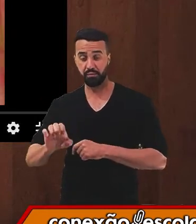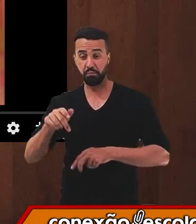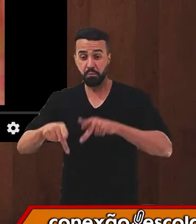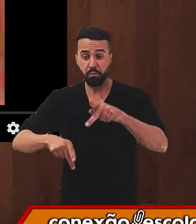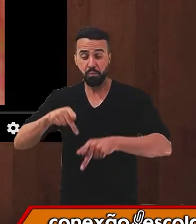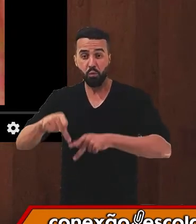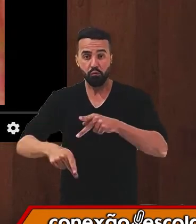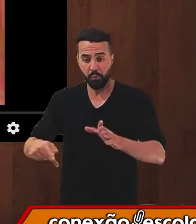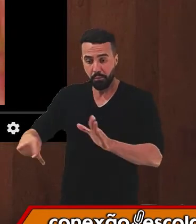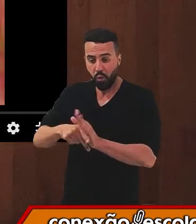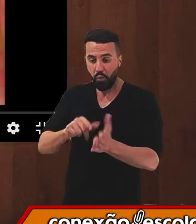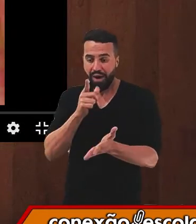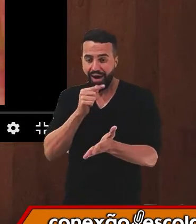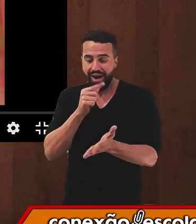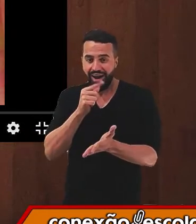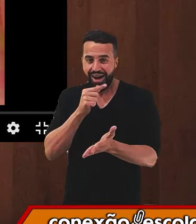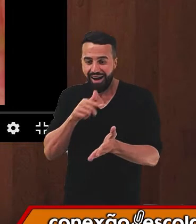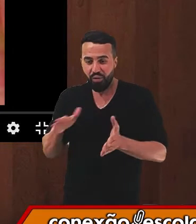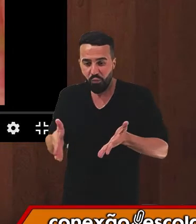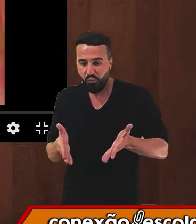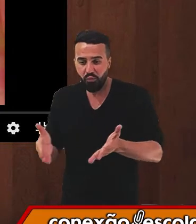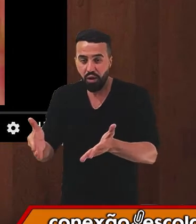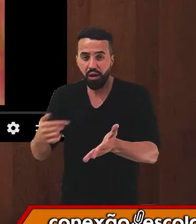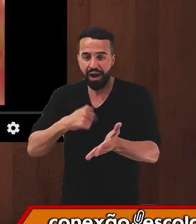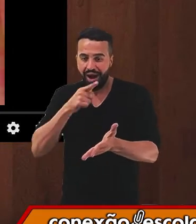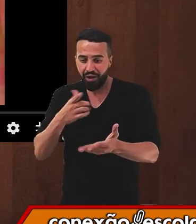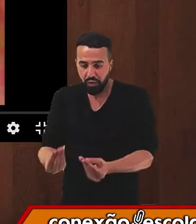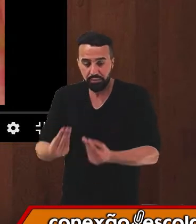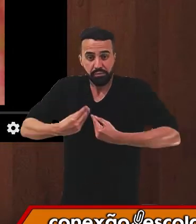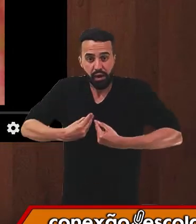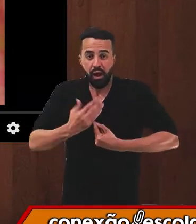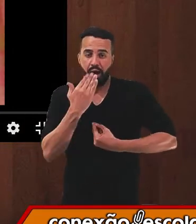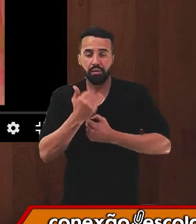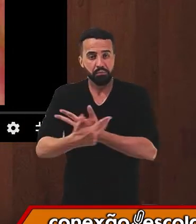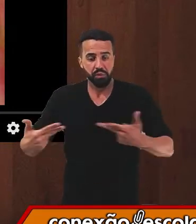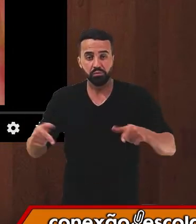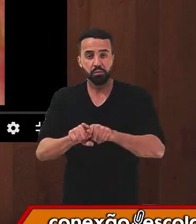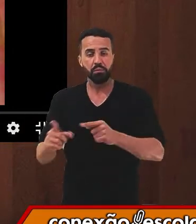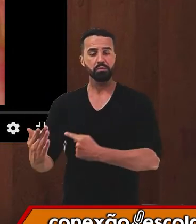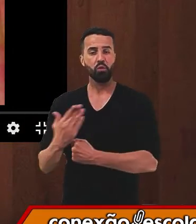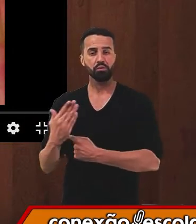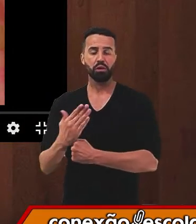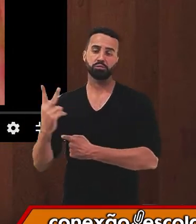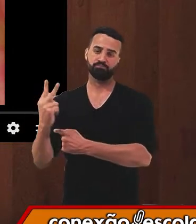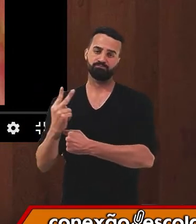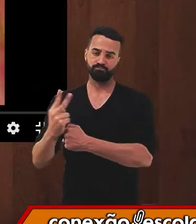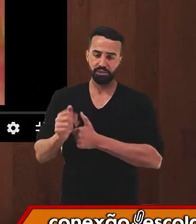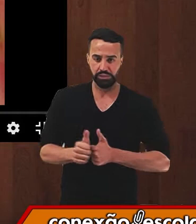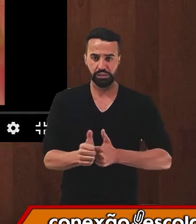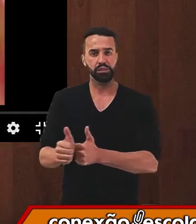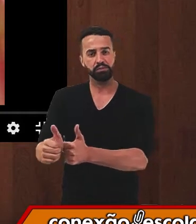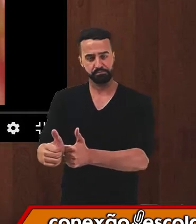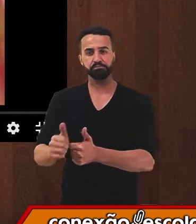água, o povo que a água sustenta, alimenta, protege e guia.